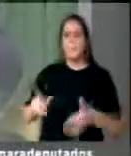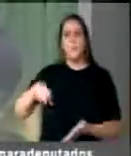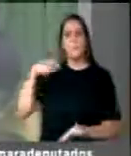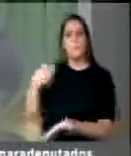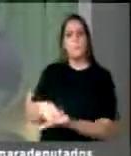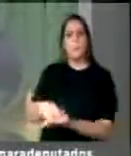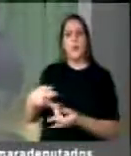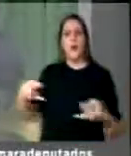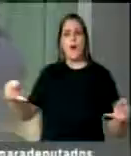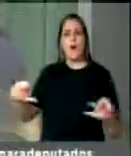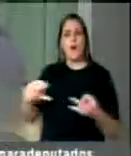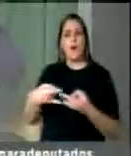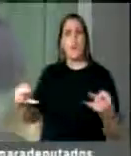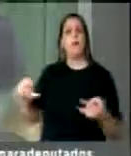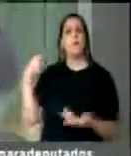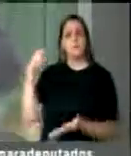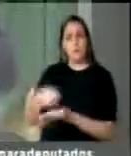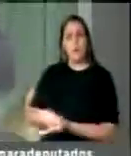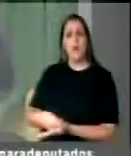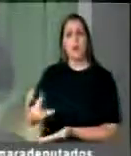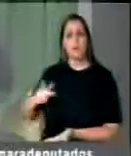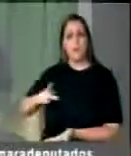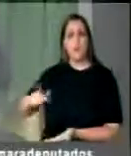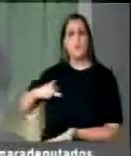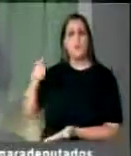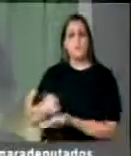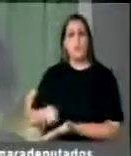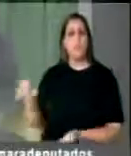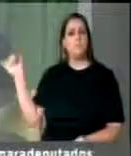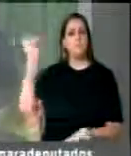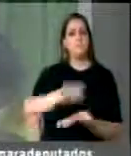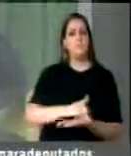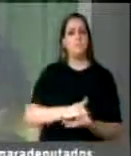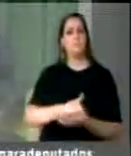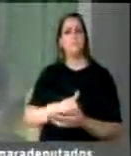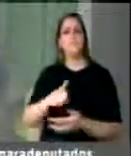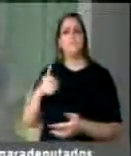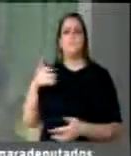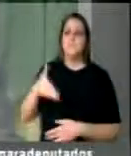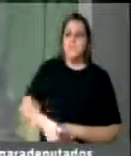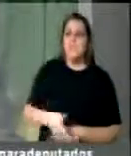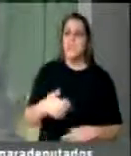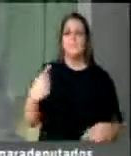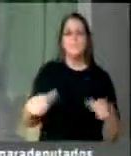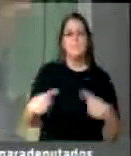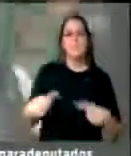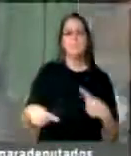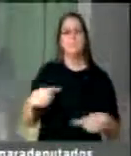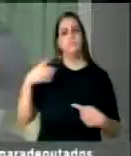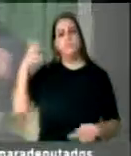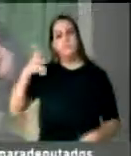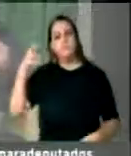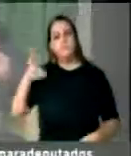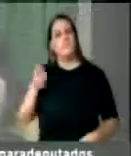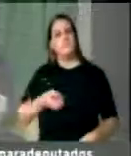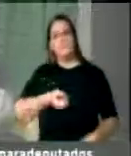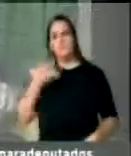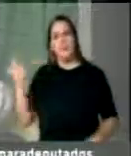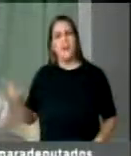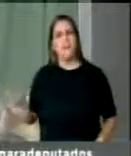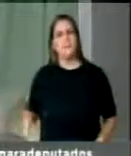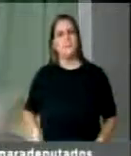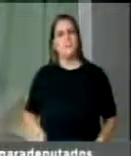as suas passagens e participar ouvindo atentamente cada um dos expositores. Estas mesmas